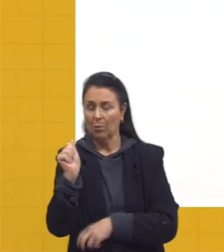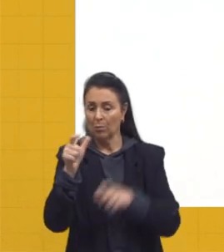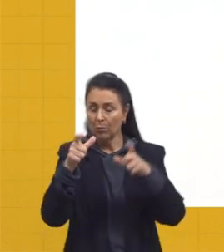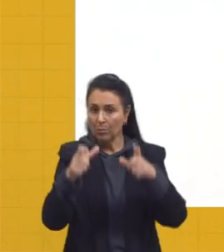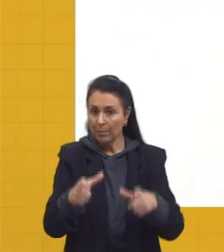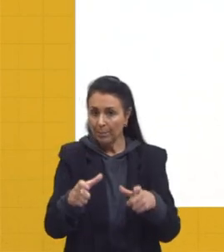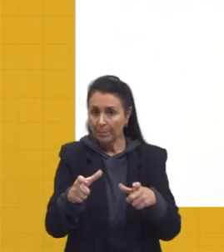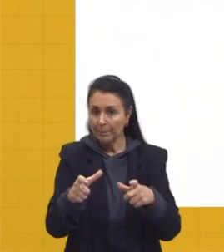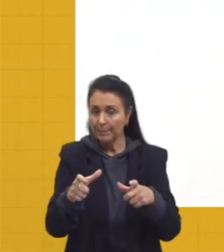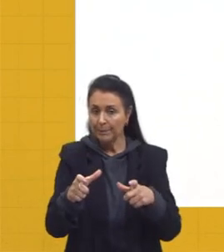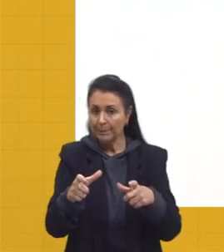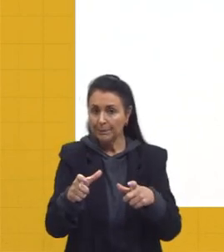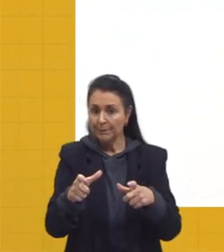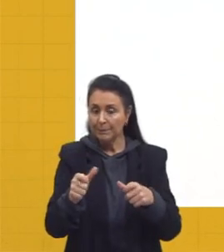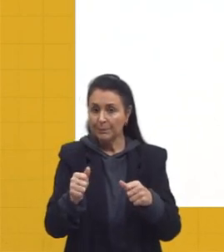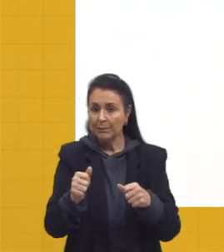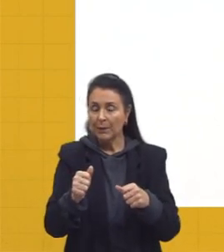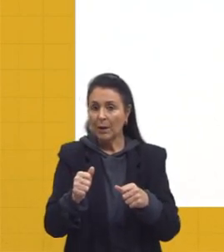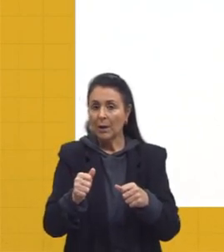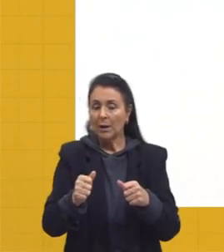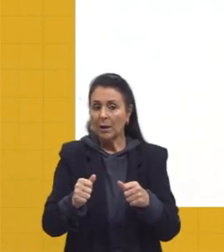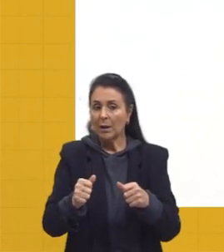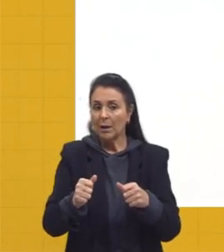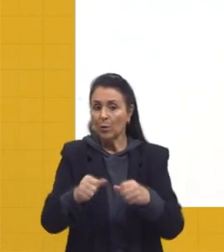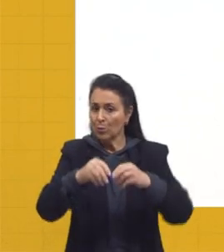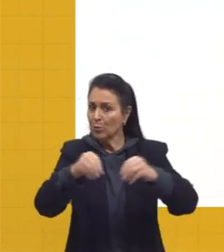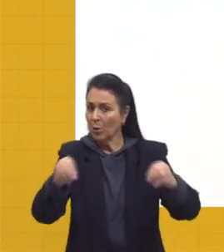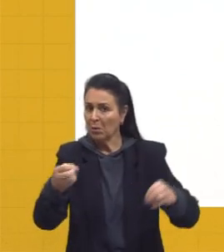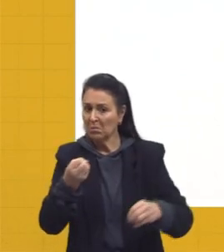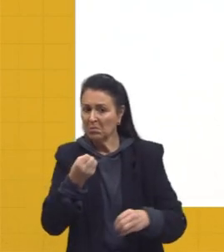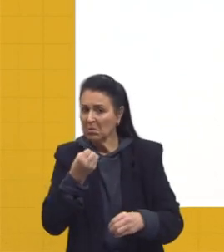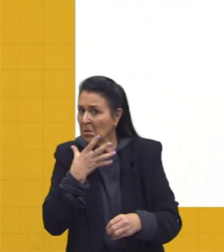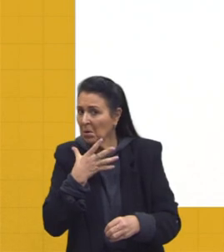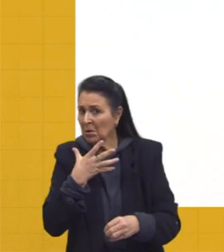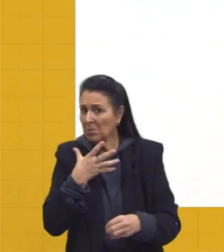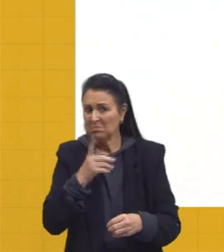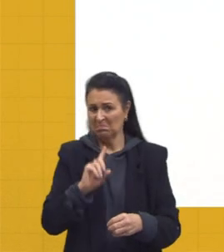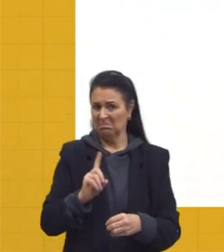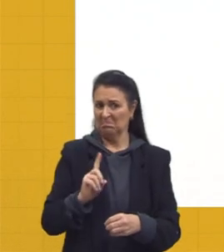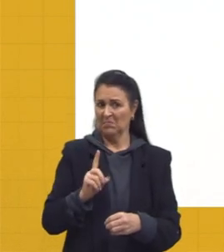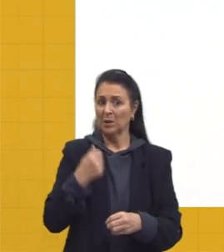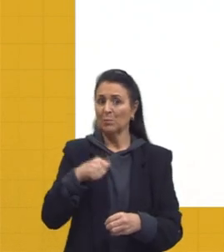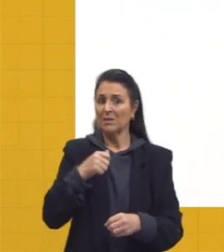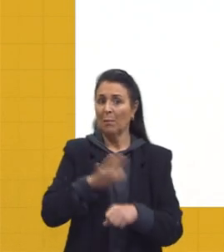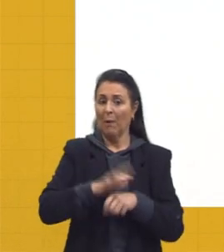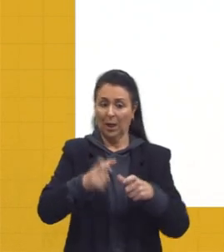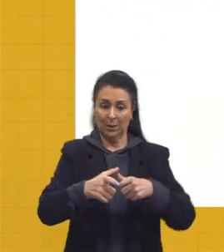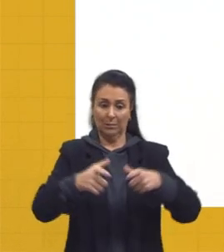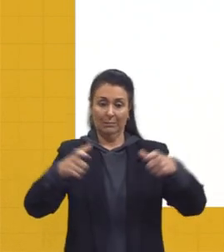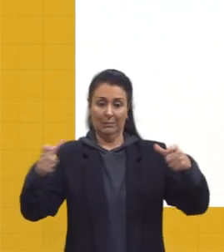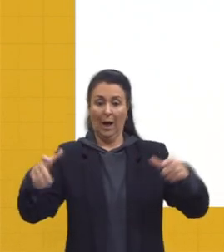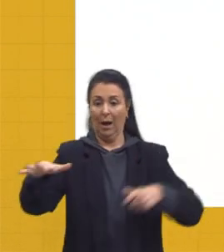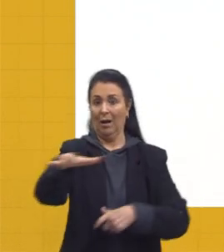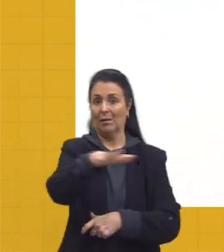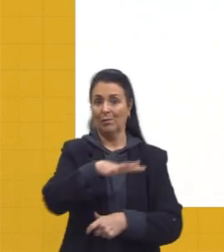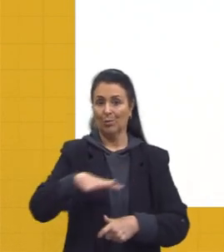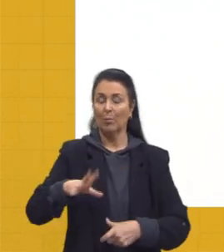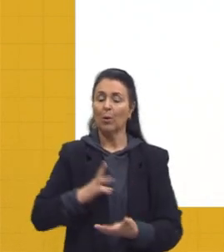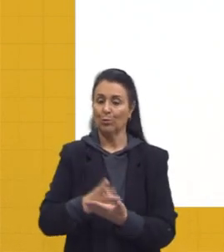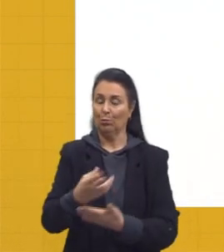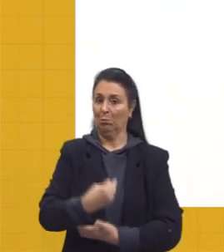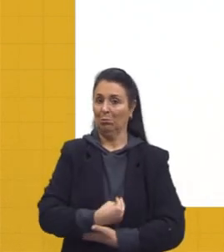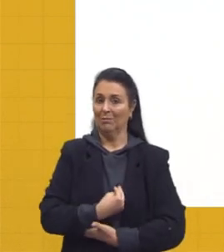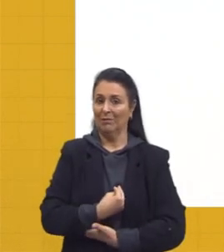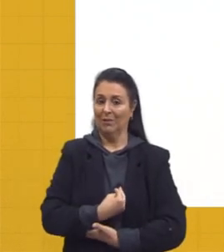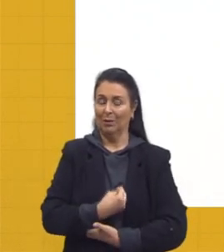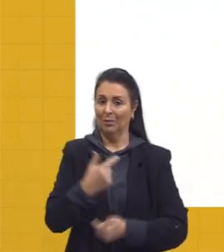aí que a fertilidade não é tão boa, né? Então vou precisar de uma área maior para mim poder sobreviver. E aí nós temos, em